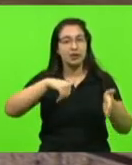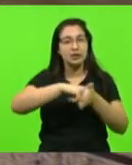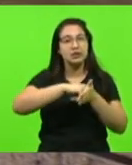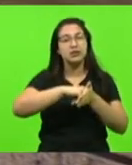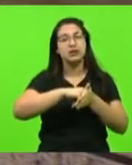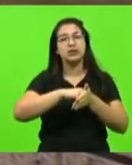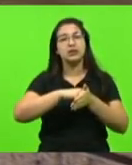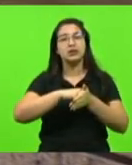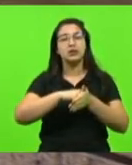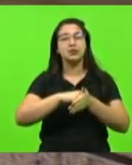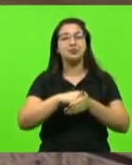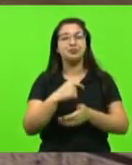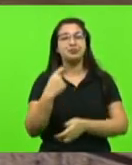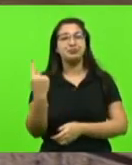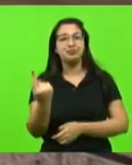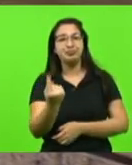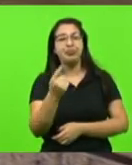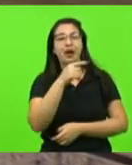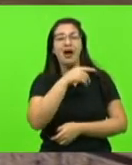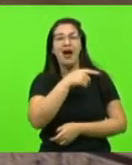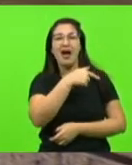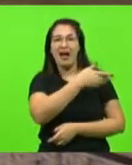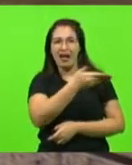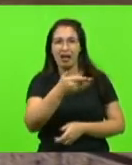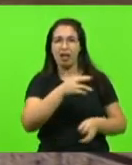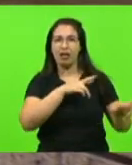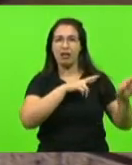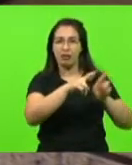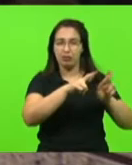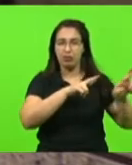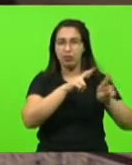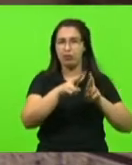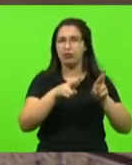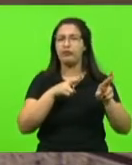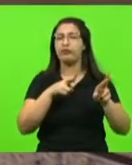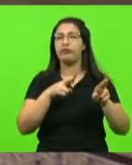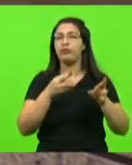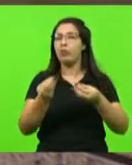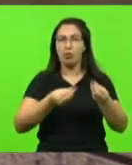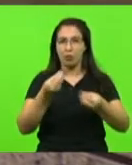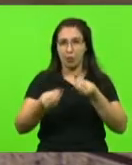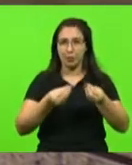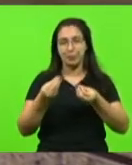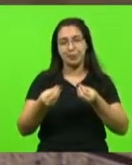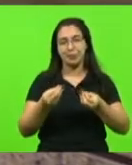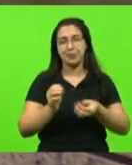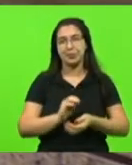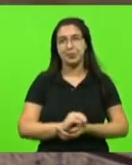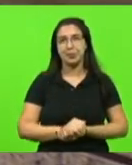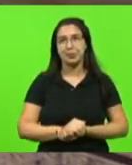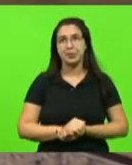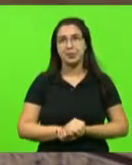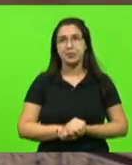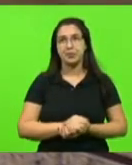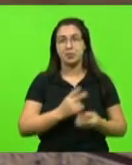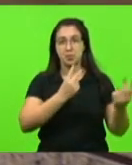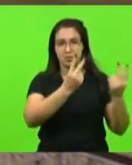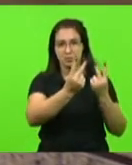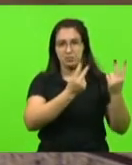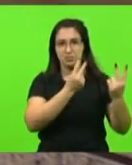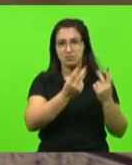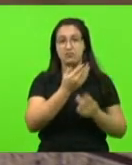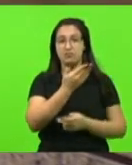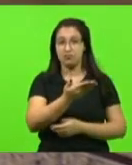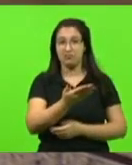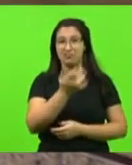também as nossas BRs, as rodovias de mão dupla, também favorecem